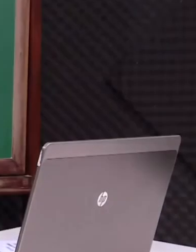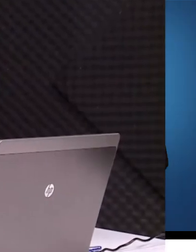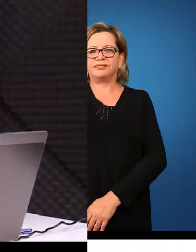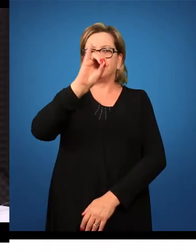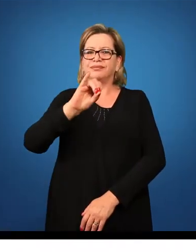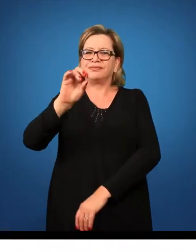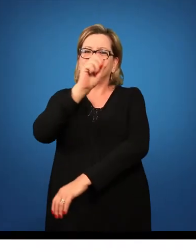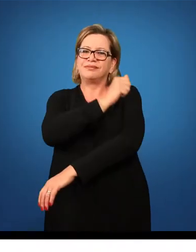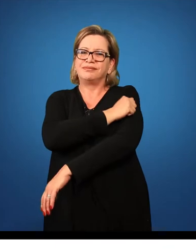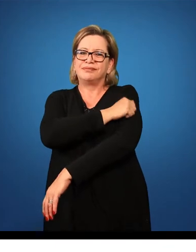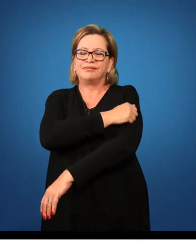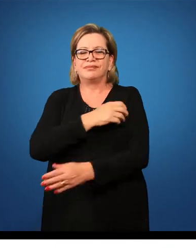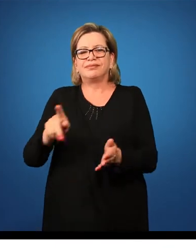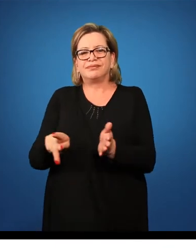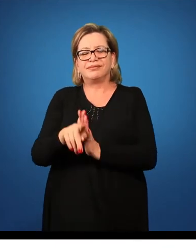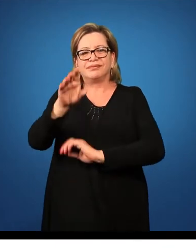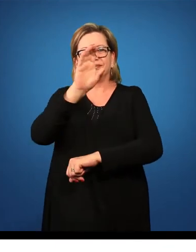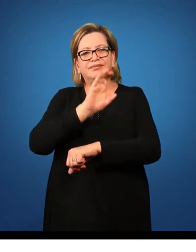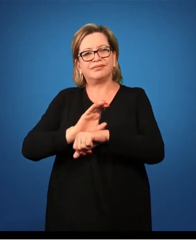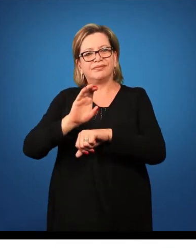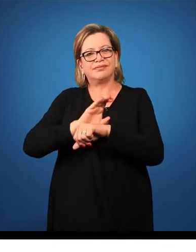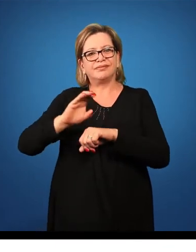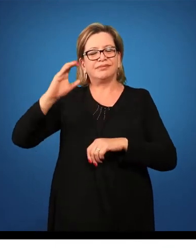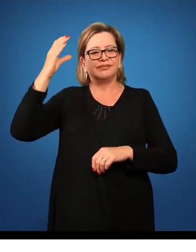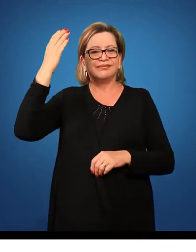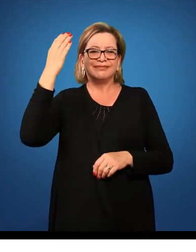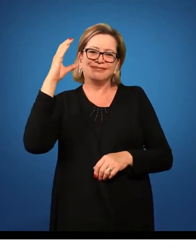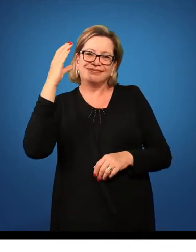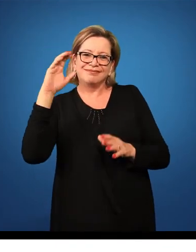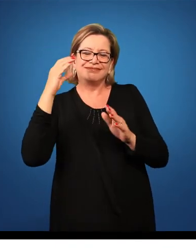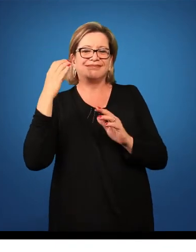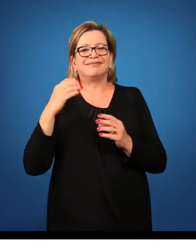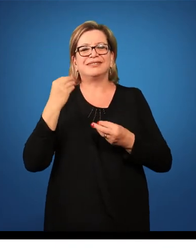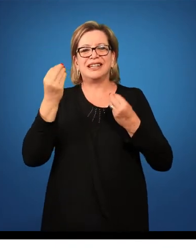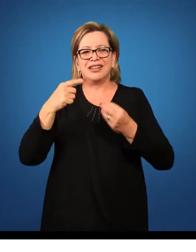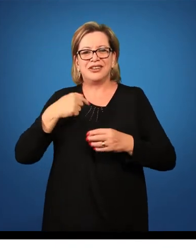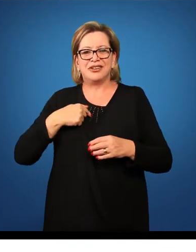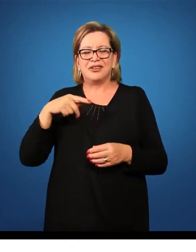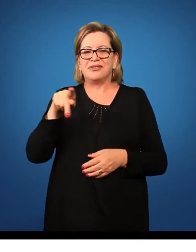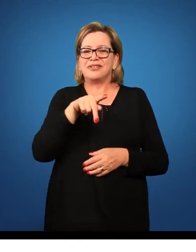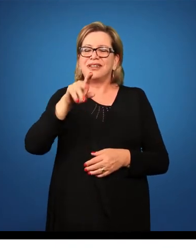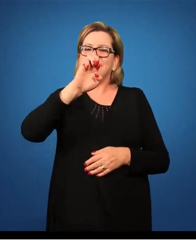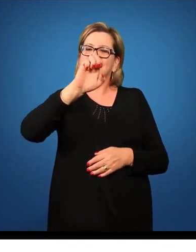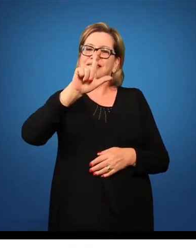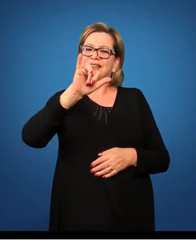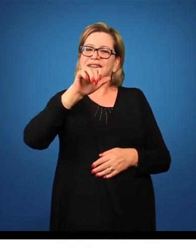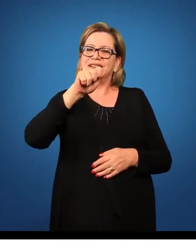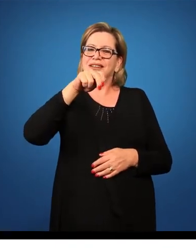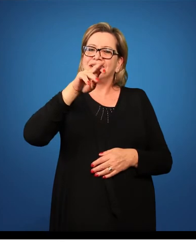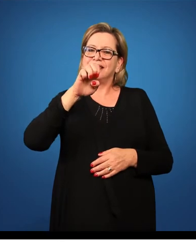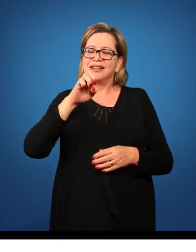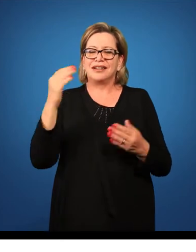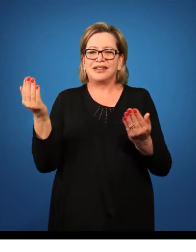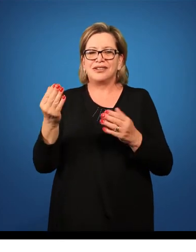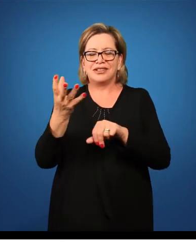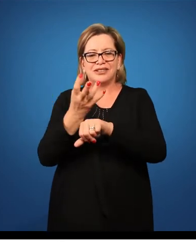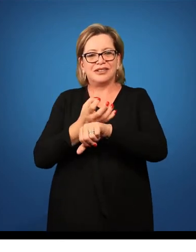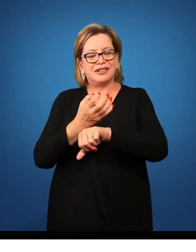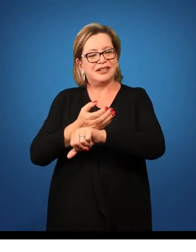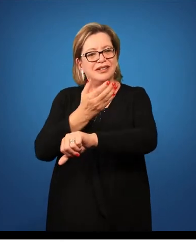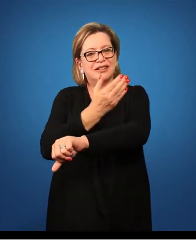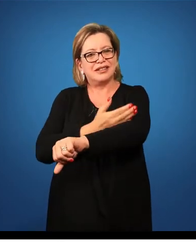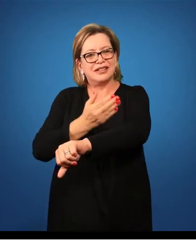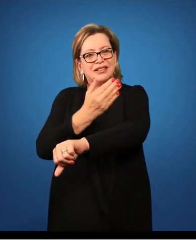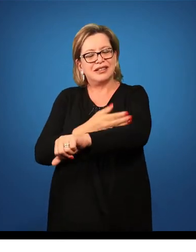Olá, acadêmicos do curso de Ciências Biológicas. Estou aqui novamente, sou a professora Eliane Strachimim e a nossa disciplina de estágio